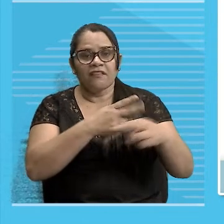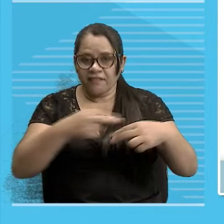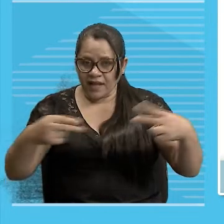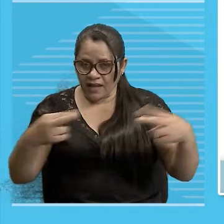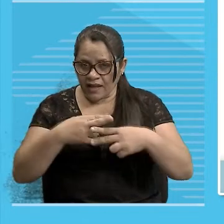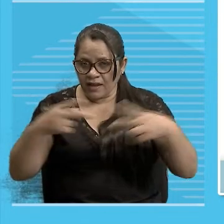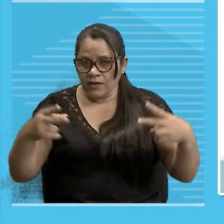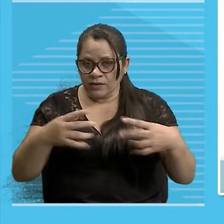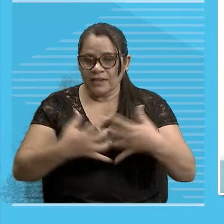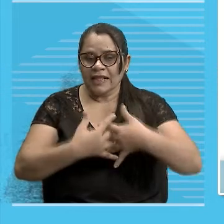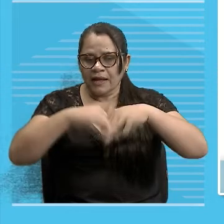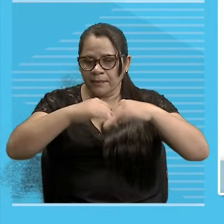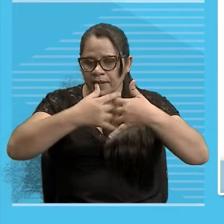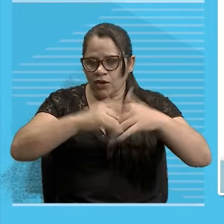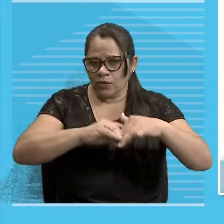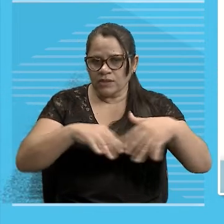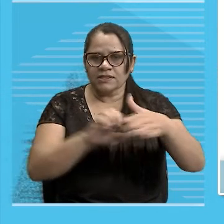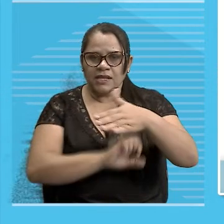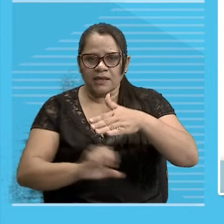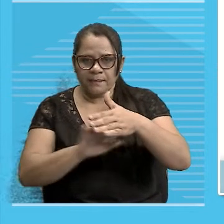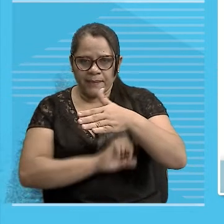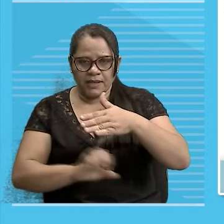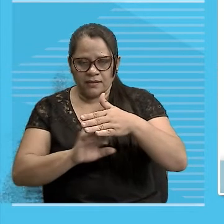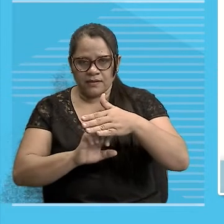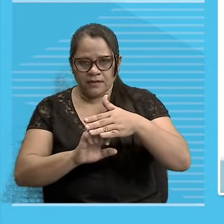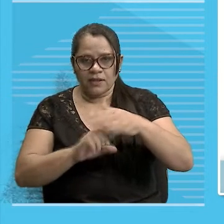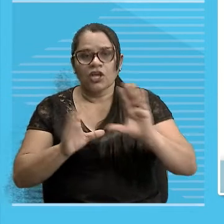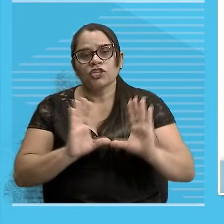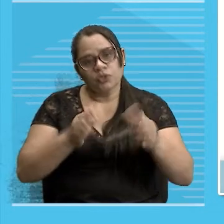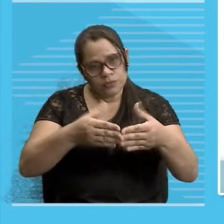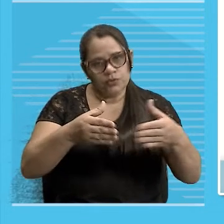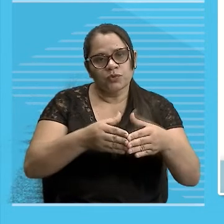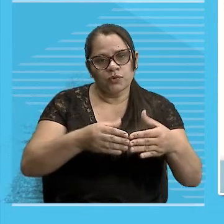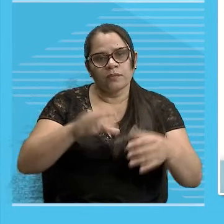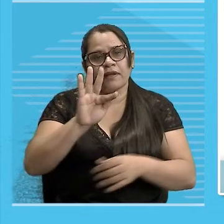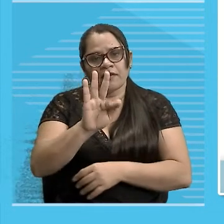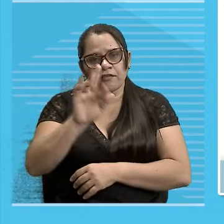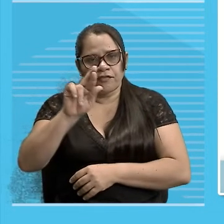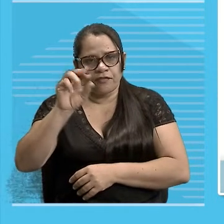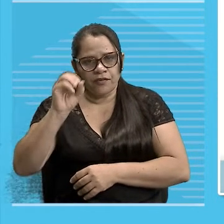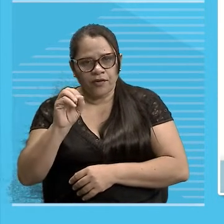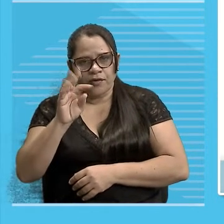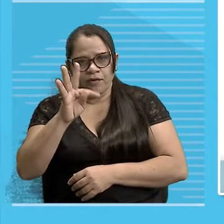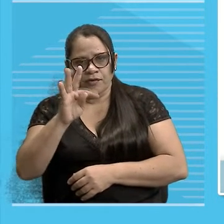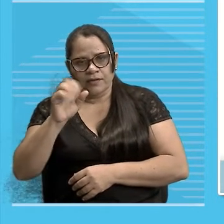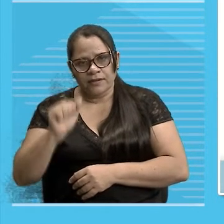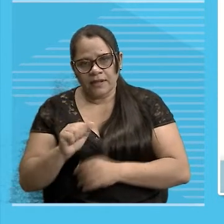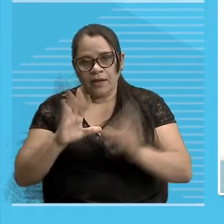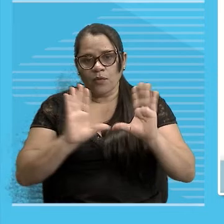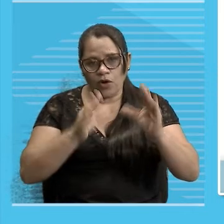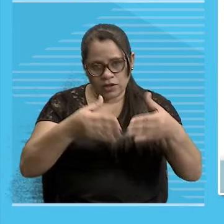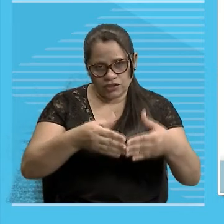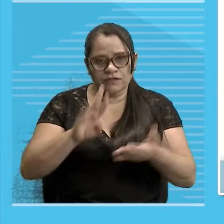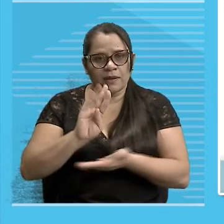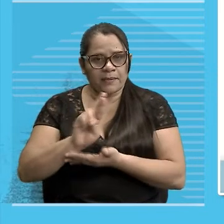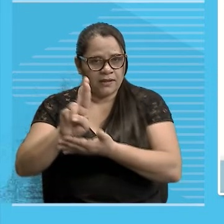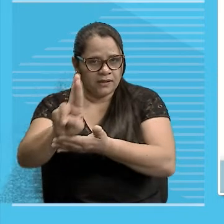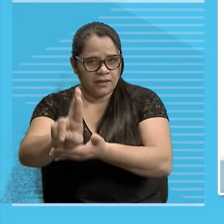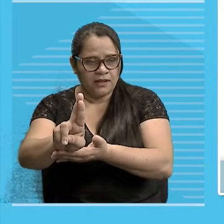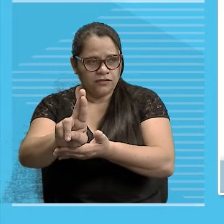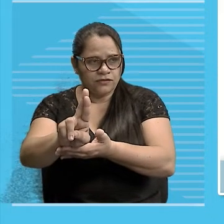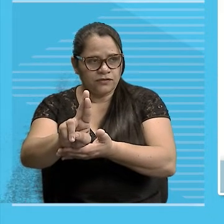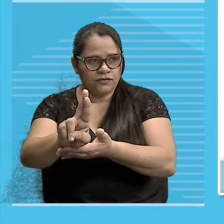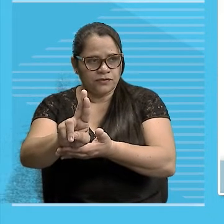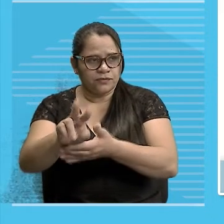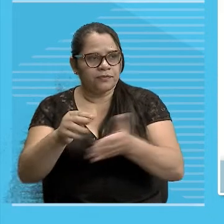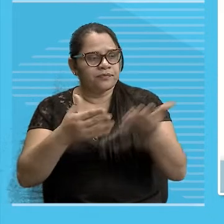garagem De empresa Você pode chamar isso aqui De frota Tá vendo? É o coletivo Representativo Lá